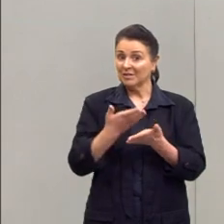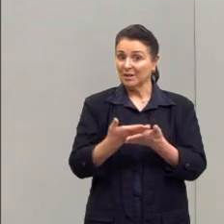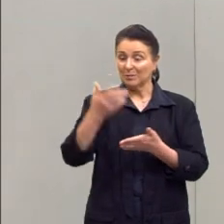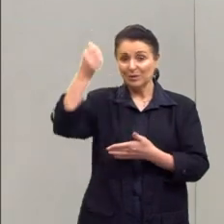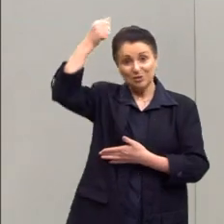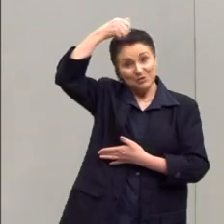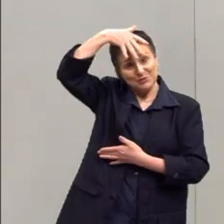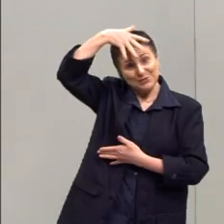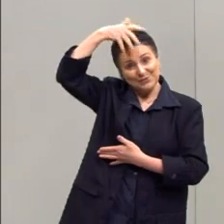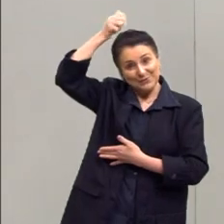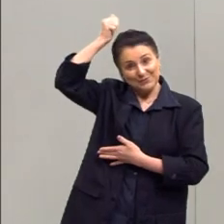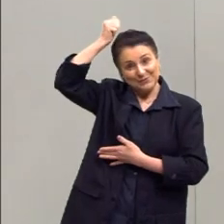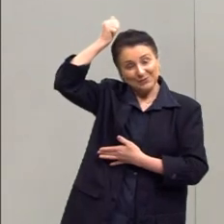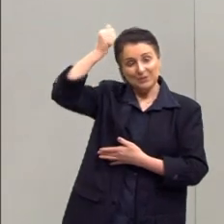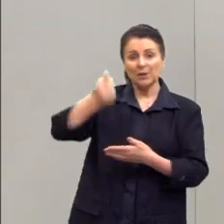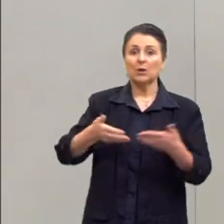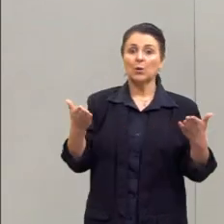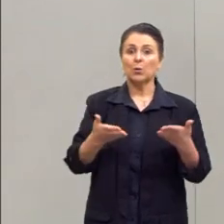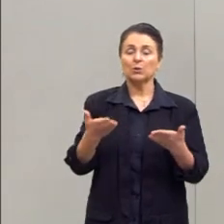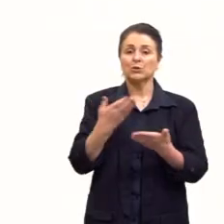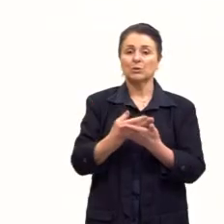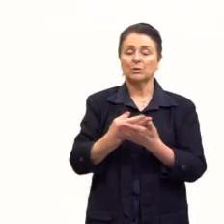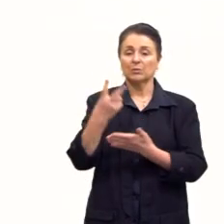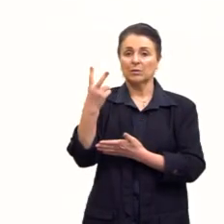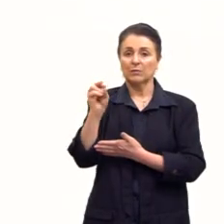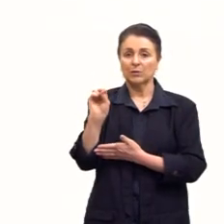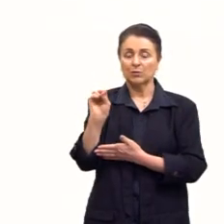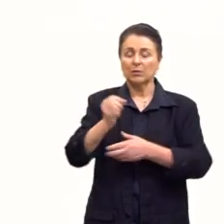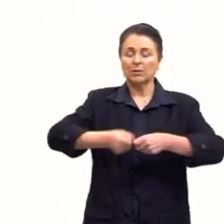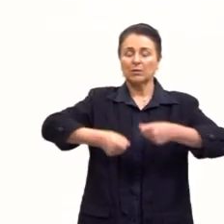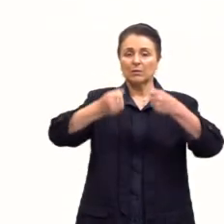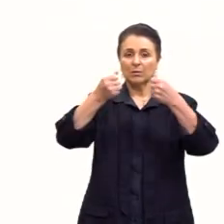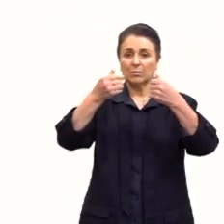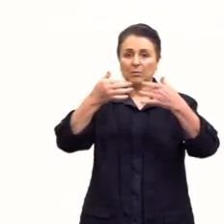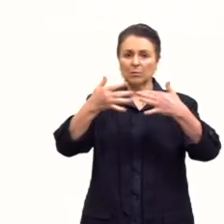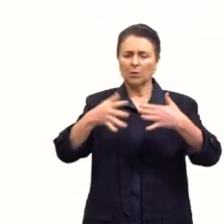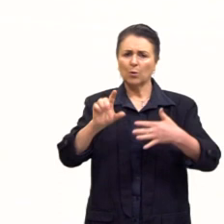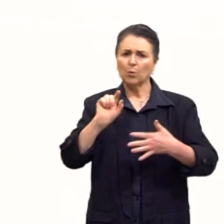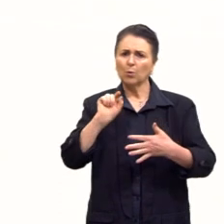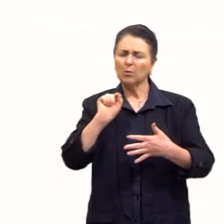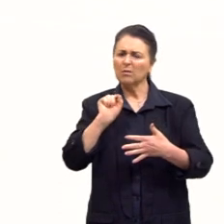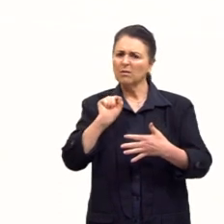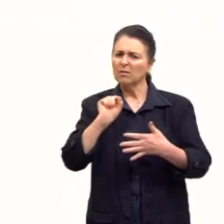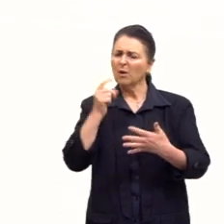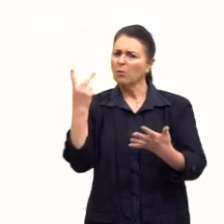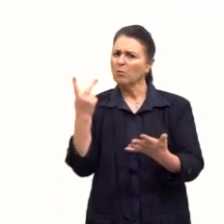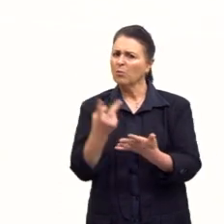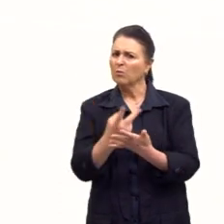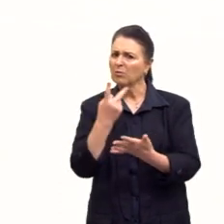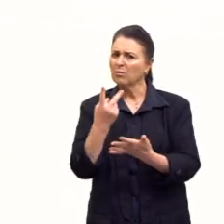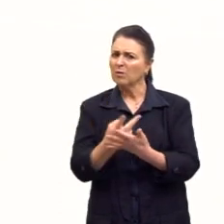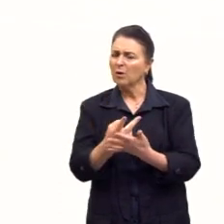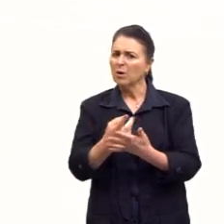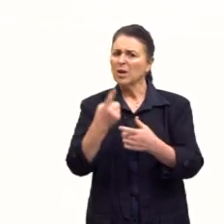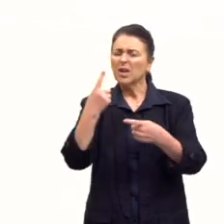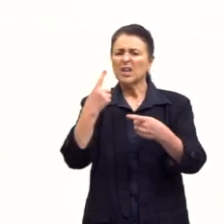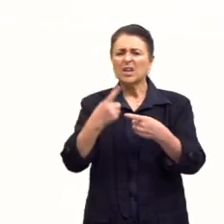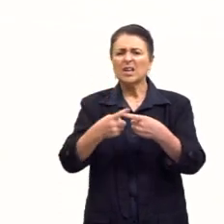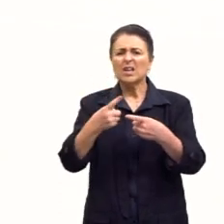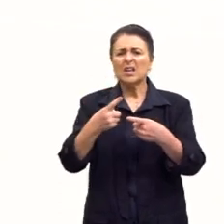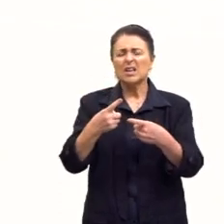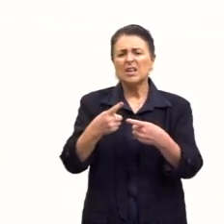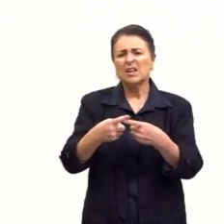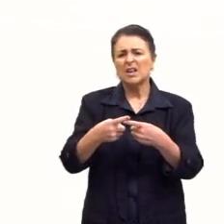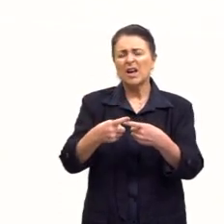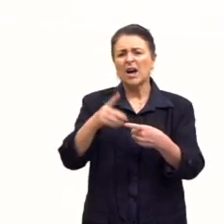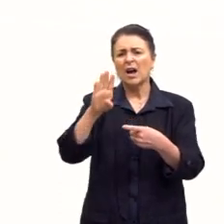E hoje, na nossa aula 20, a gente vai falar sobre o que causou a quebra da Bolsa de 29.